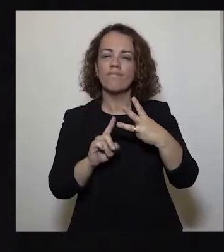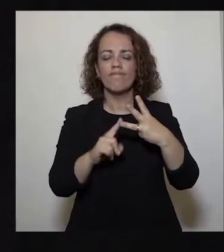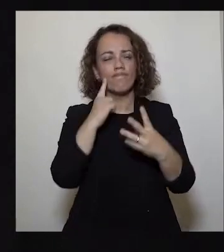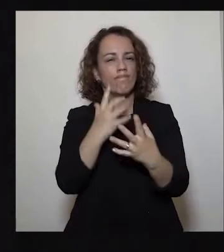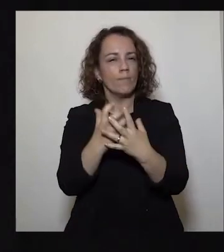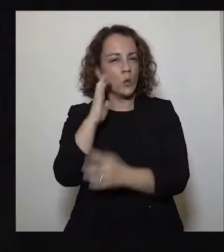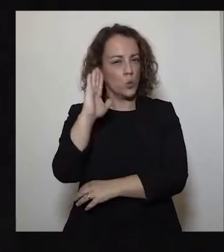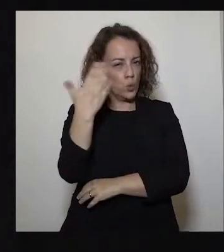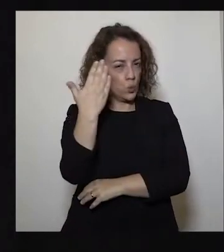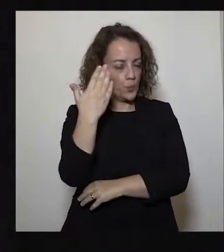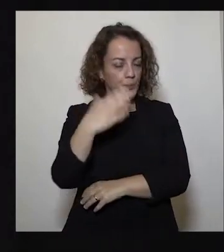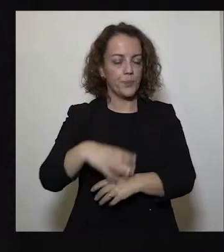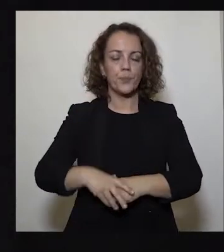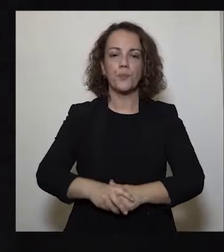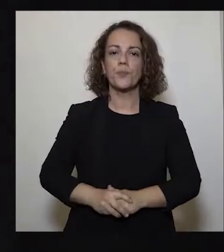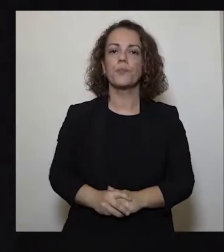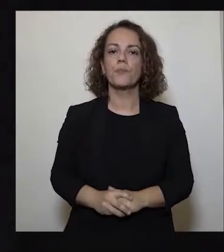relevante.